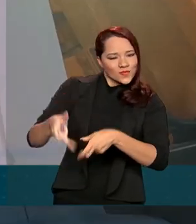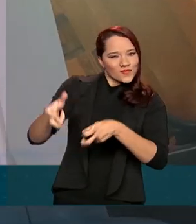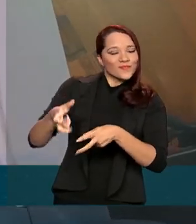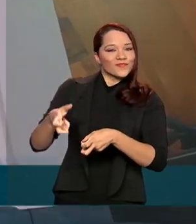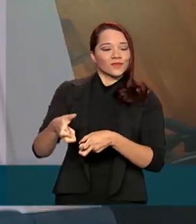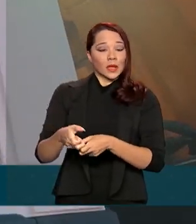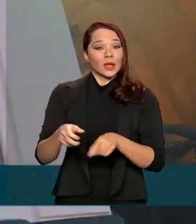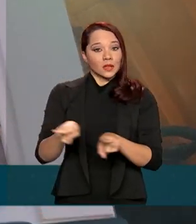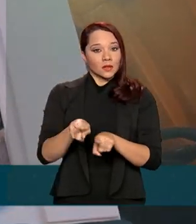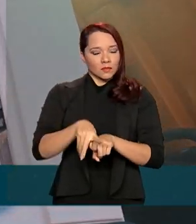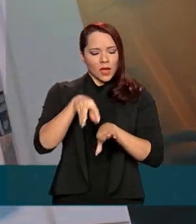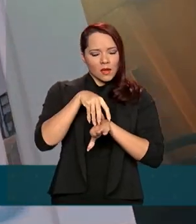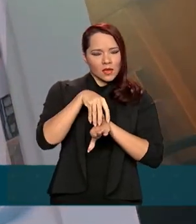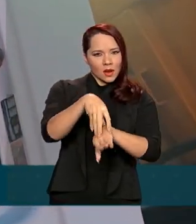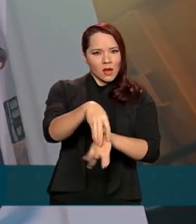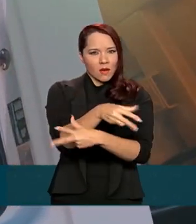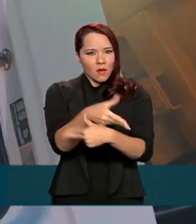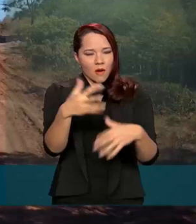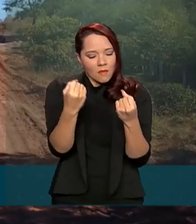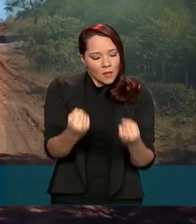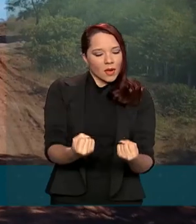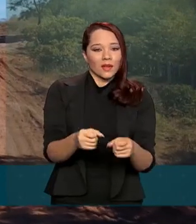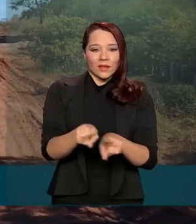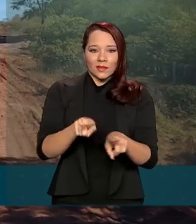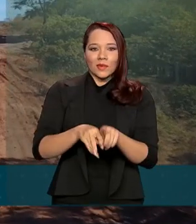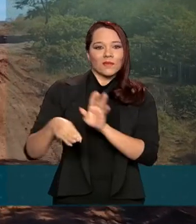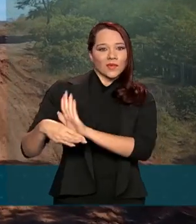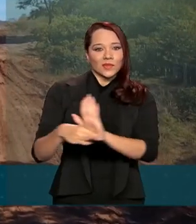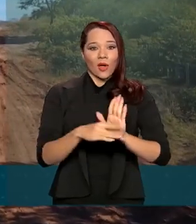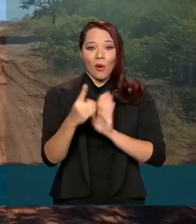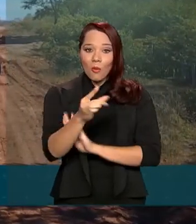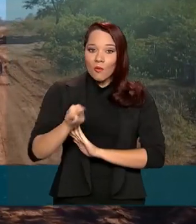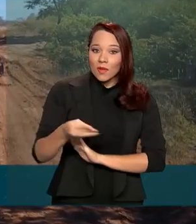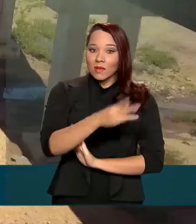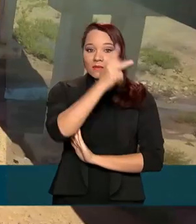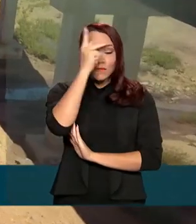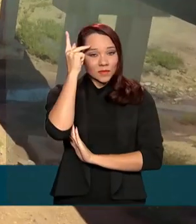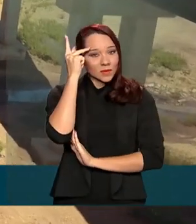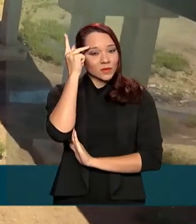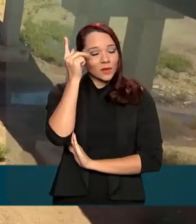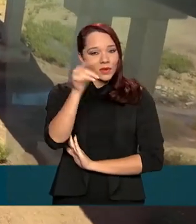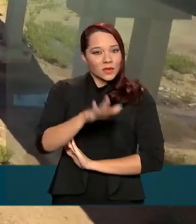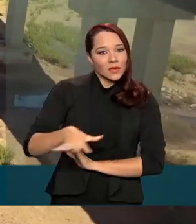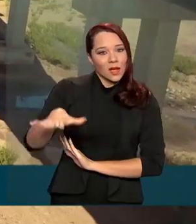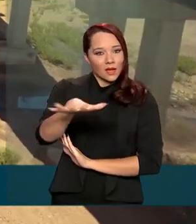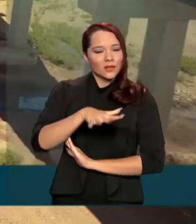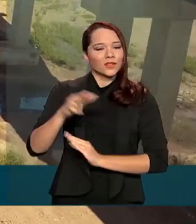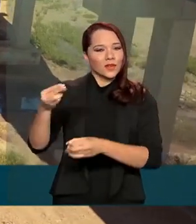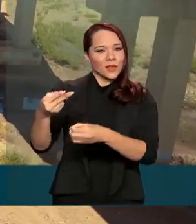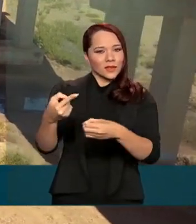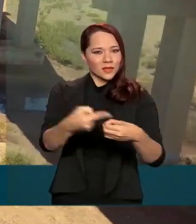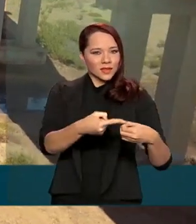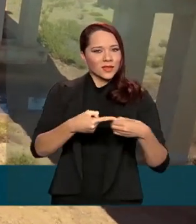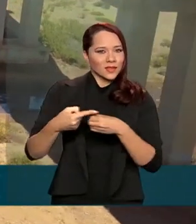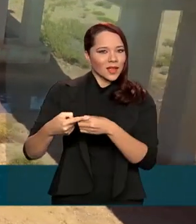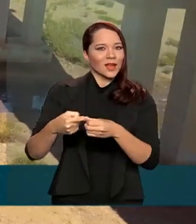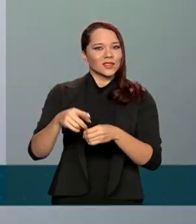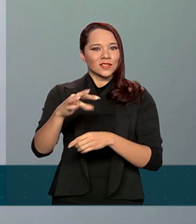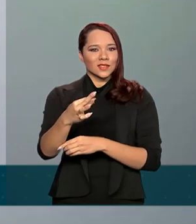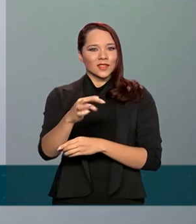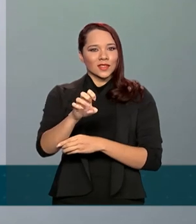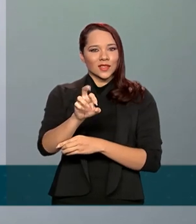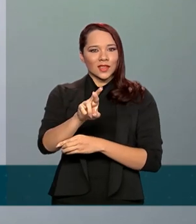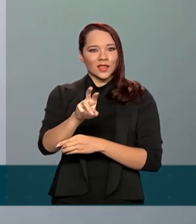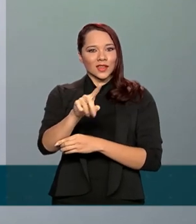transporte de cargas, a obra vai beneficiar cerca de 1 milhão de pessoas na região metropolitana de Teresina.